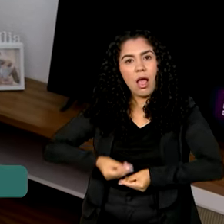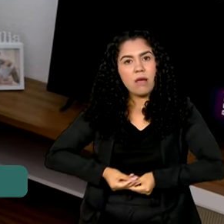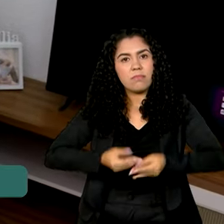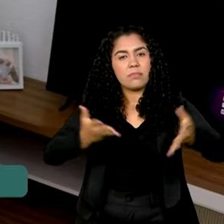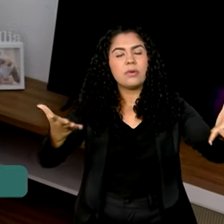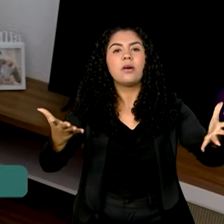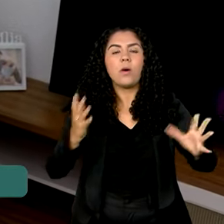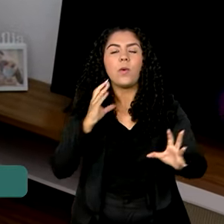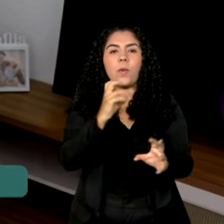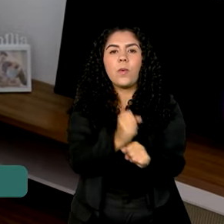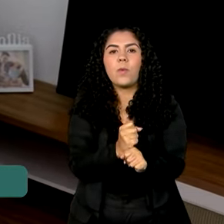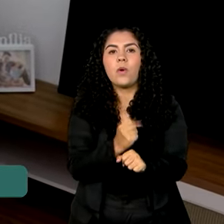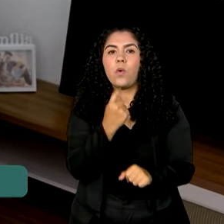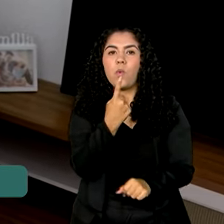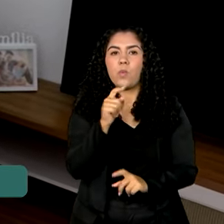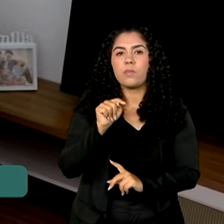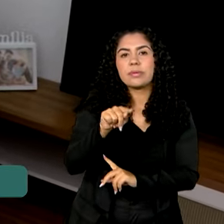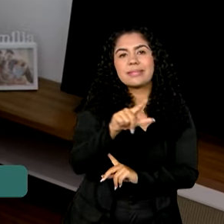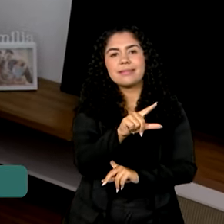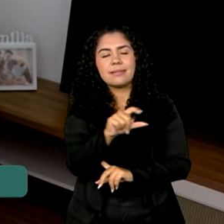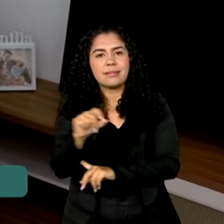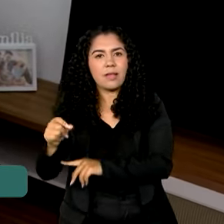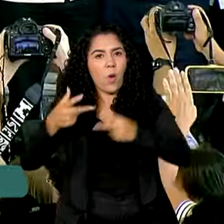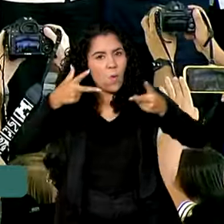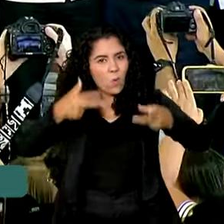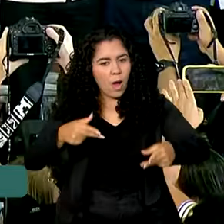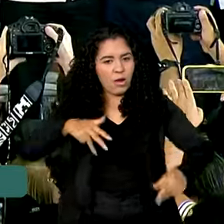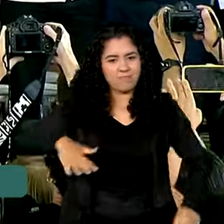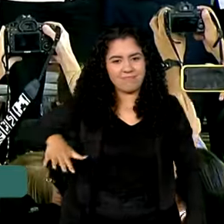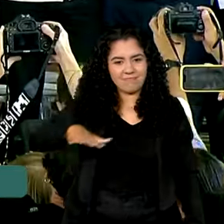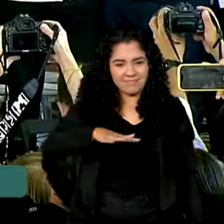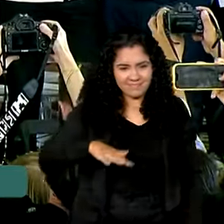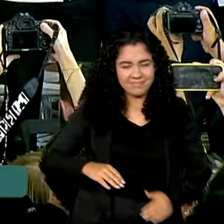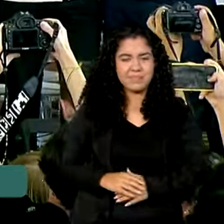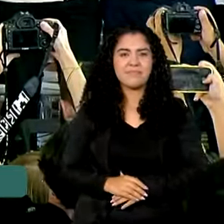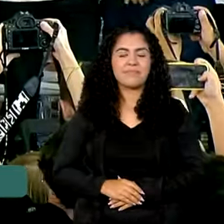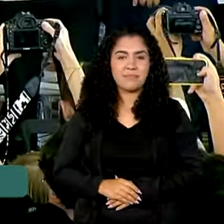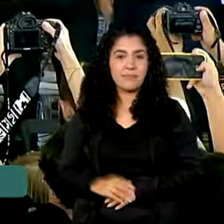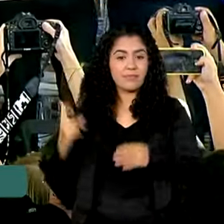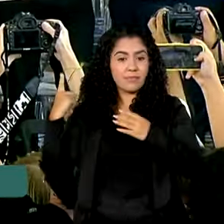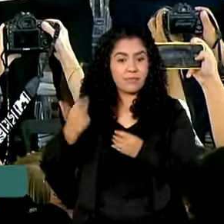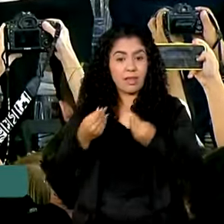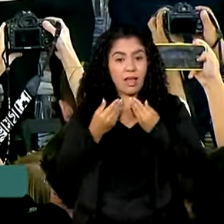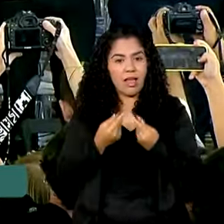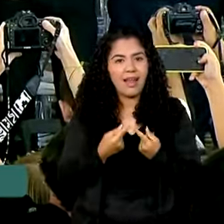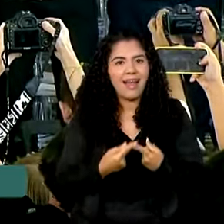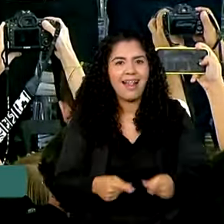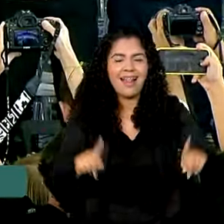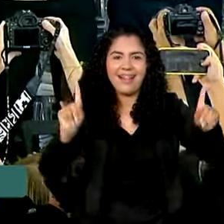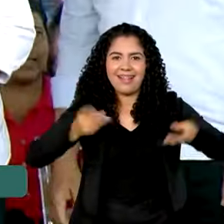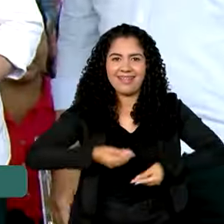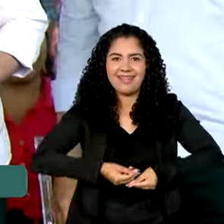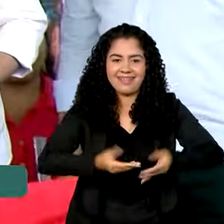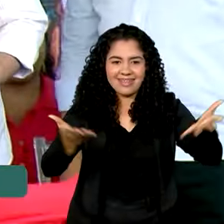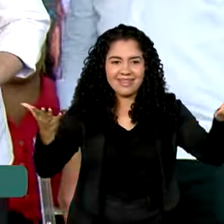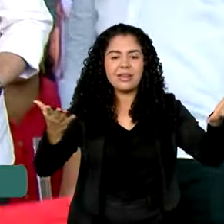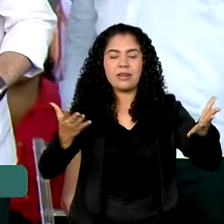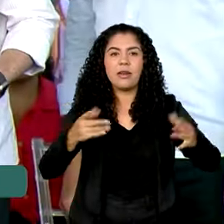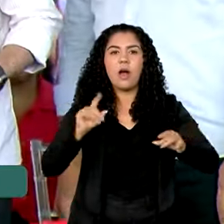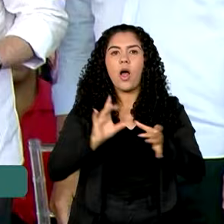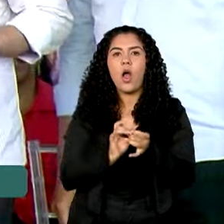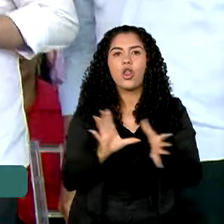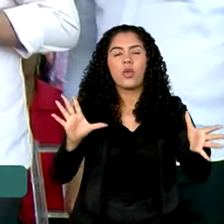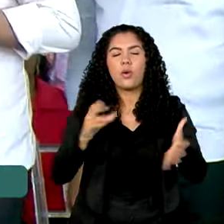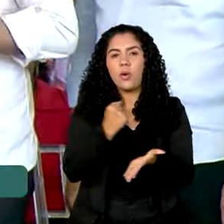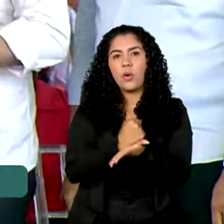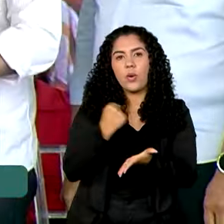mais de 1.100 unidades iguais a esta. Durante a entrega do módulo 4 do Cidade Jardim, foi autorizada